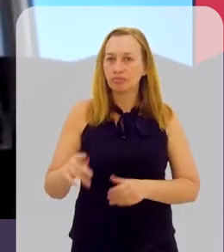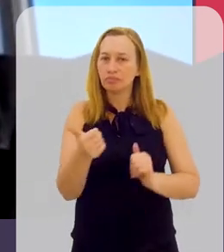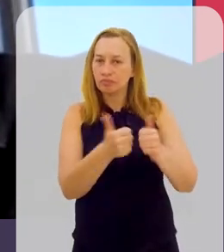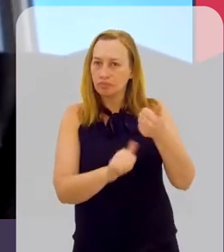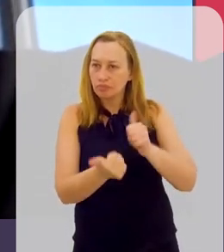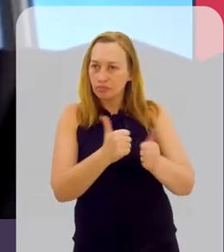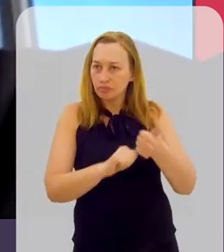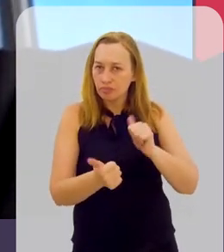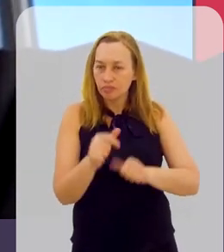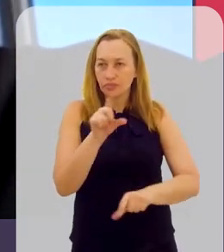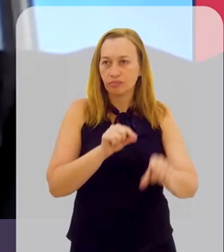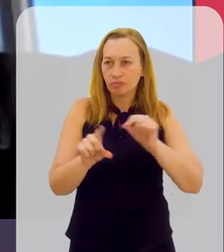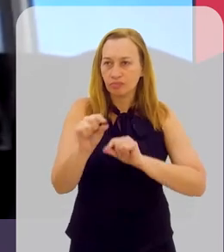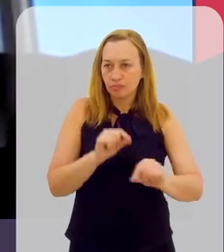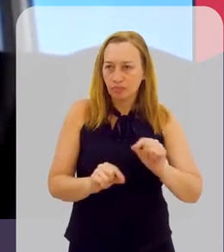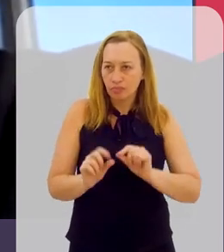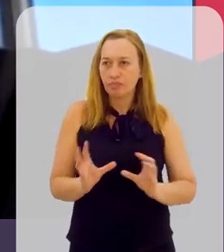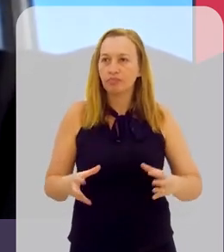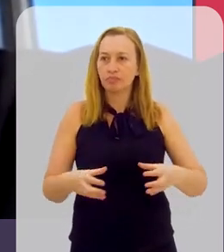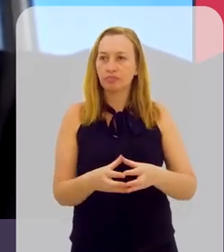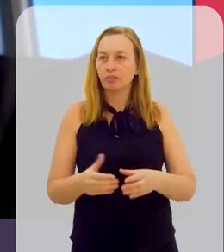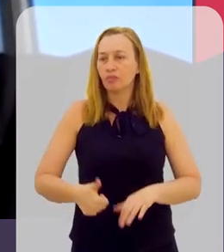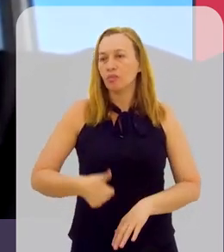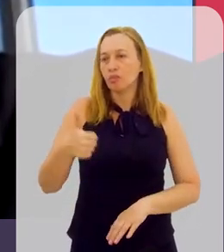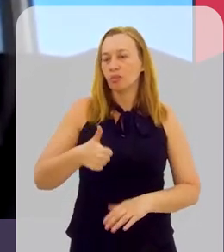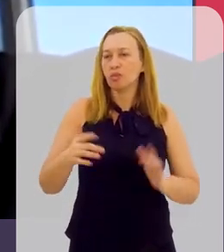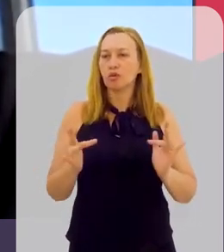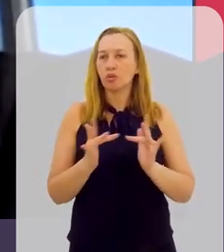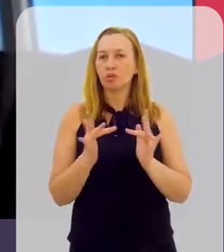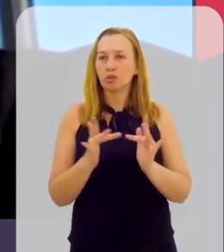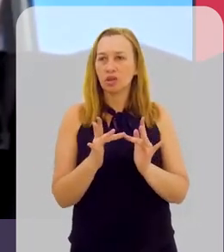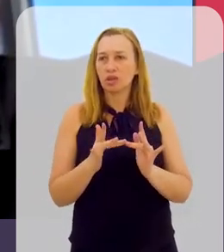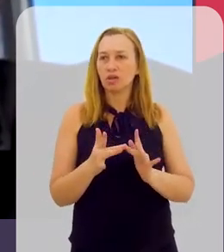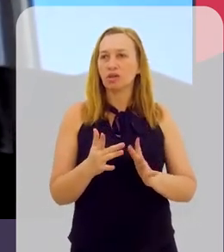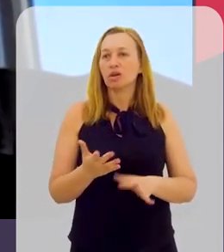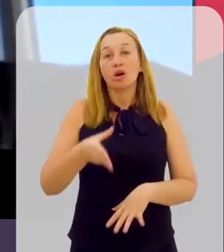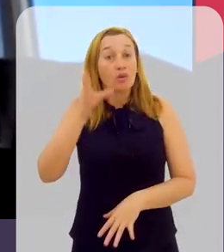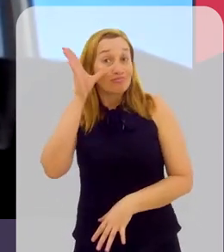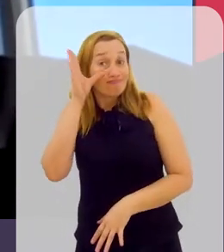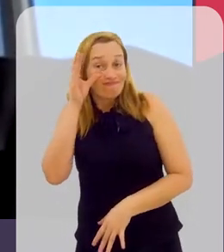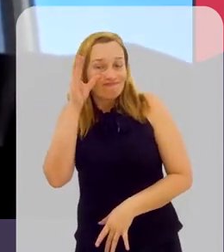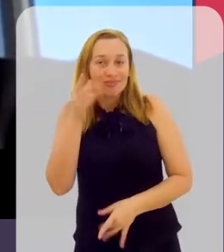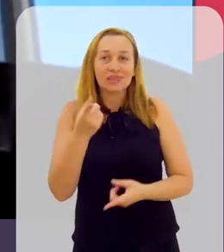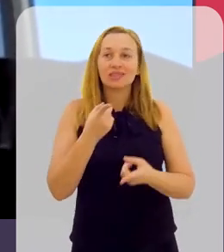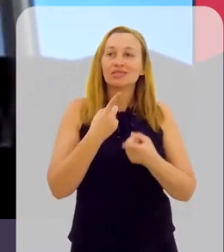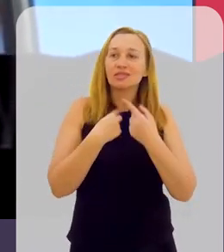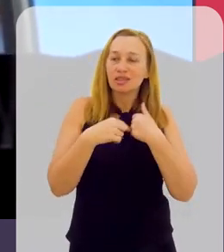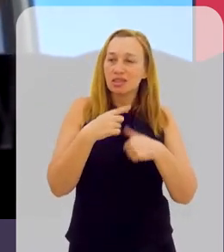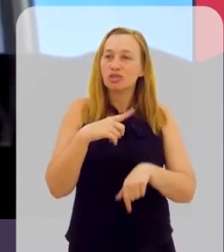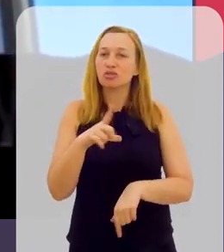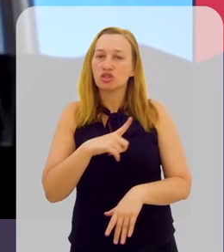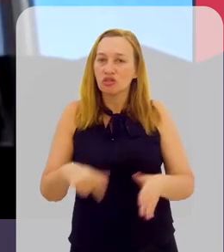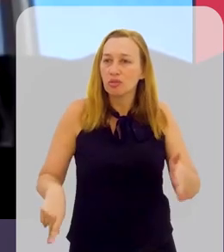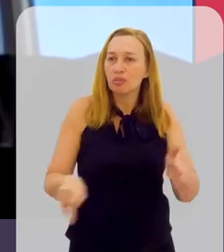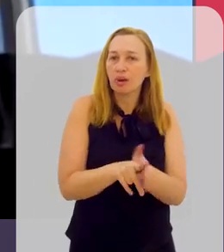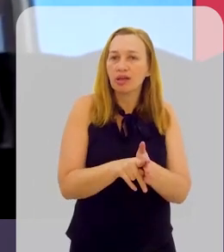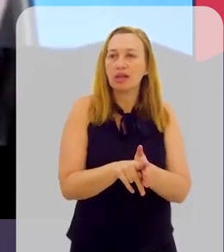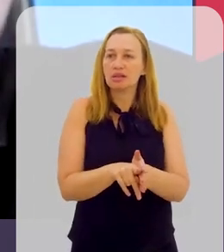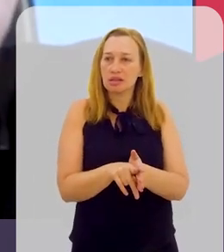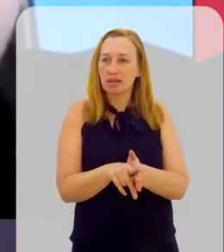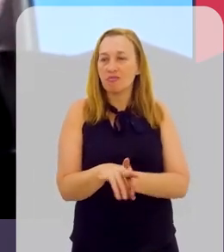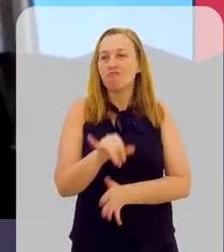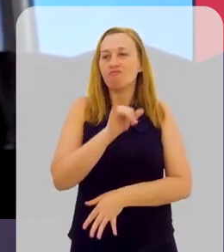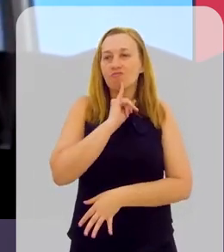selecionar os alunos por turma. Então foi o primeiro contato que eu tive, desde então eu já fiquei muito interessado em fazer parte